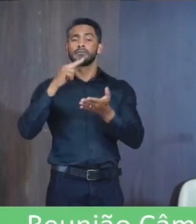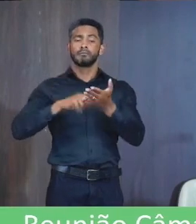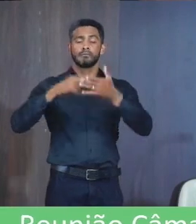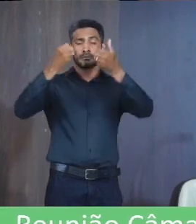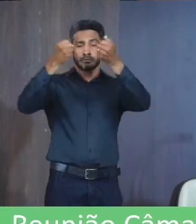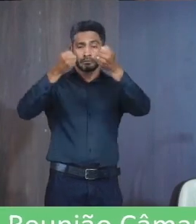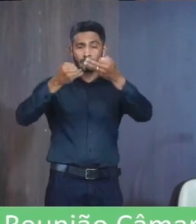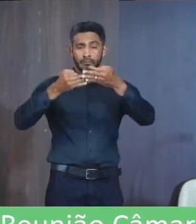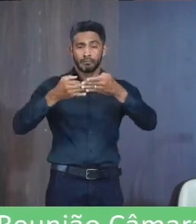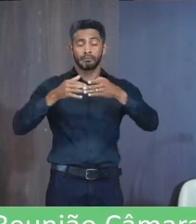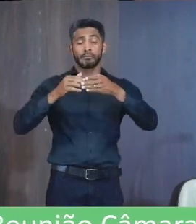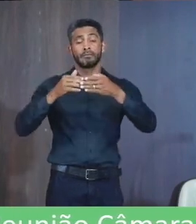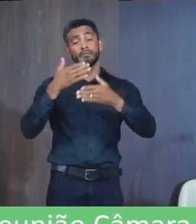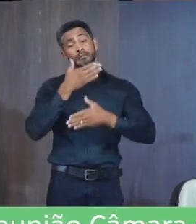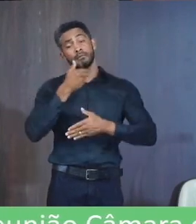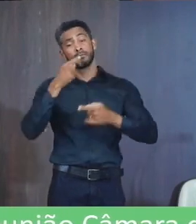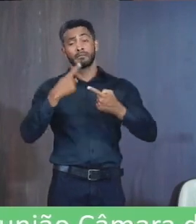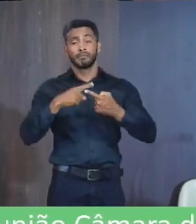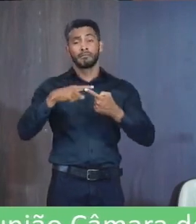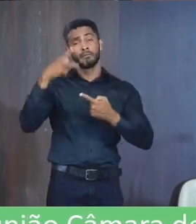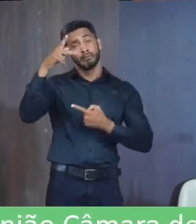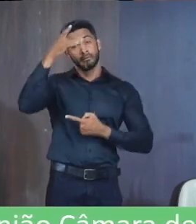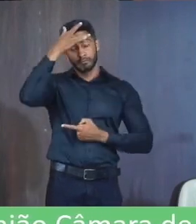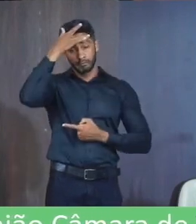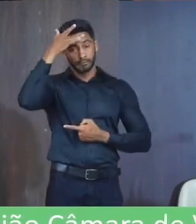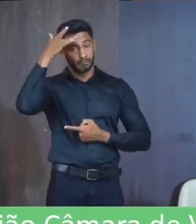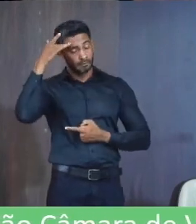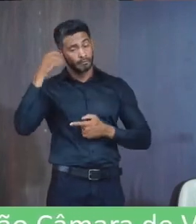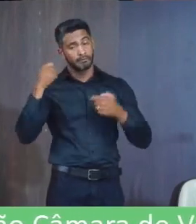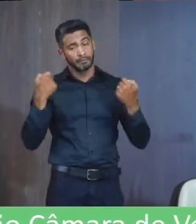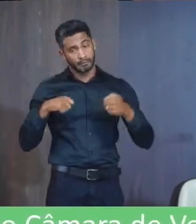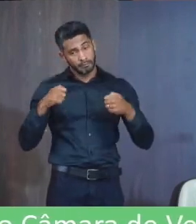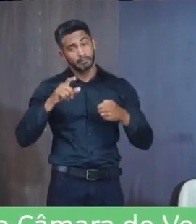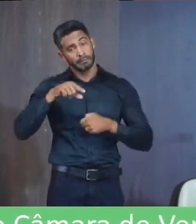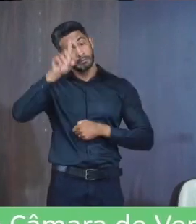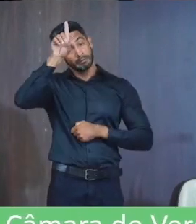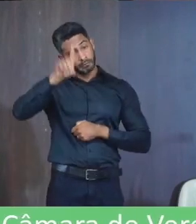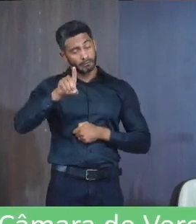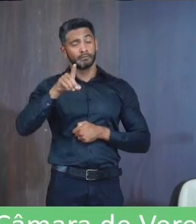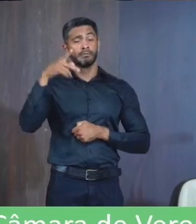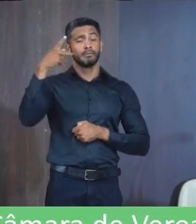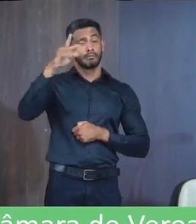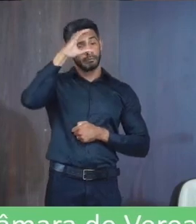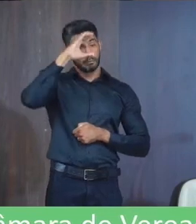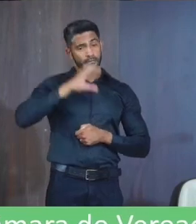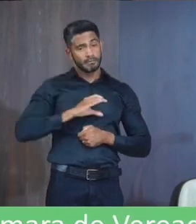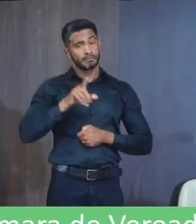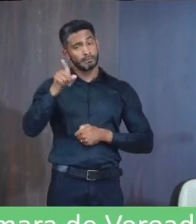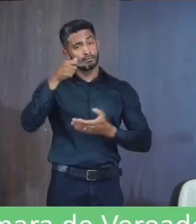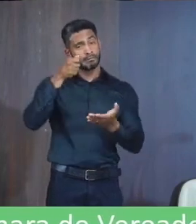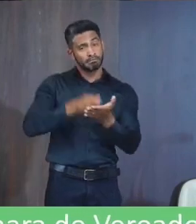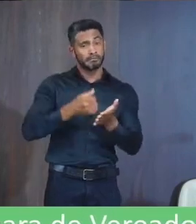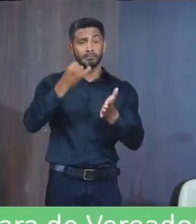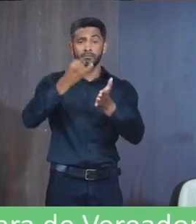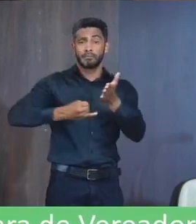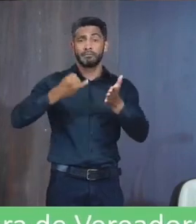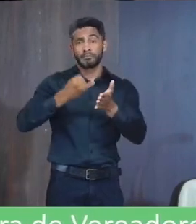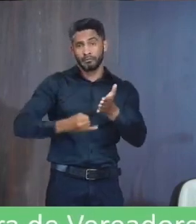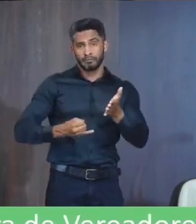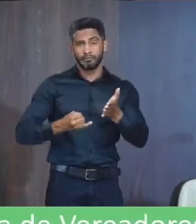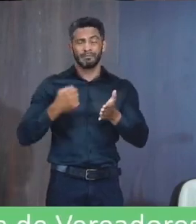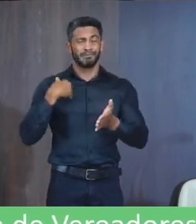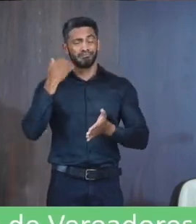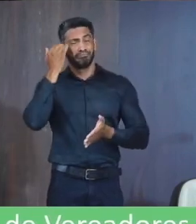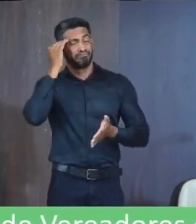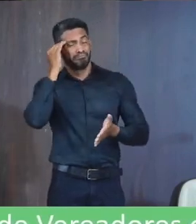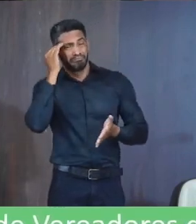Porque as pessoas Lá Estão precisando E é direito O cidadão O cidadão Paga impostos E aí Eu não entendi Muito Esse